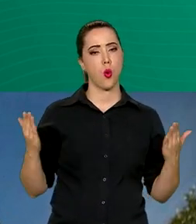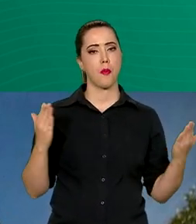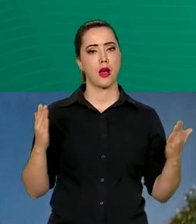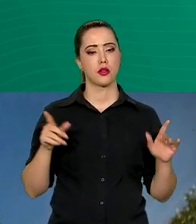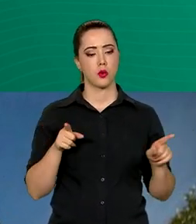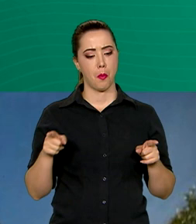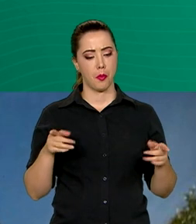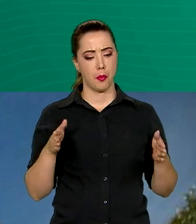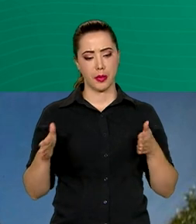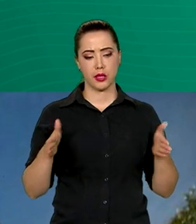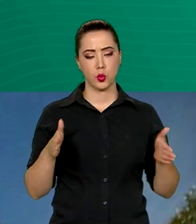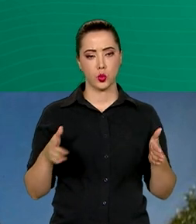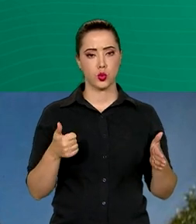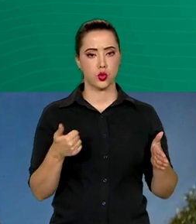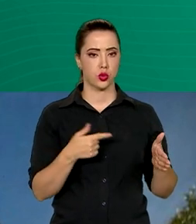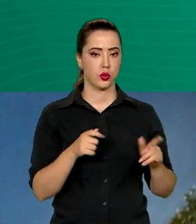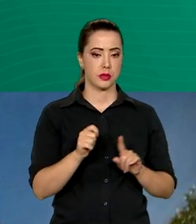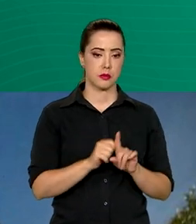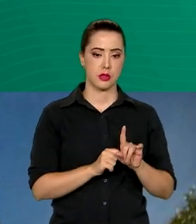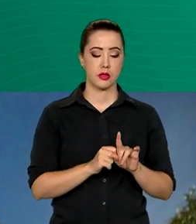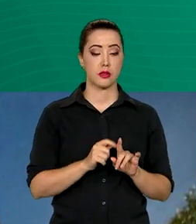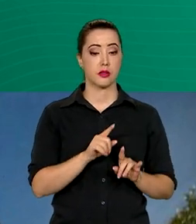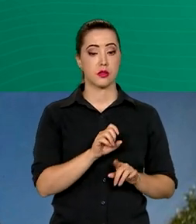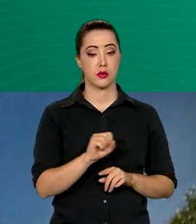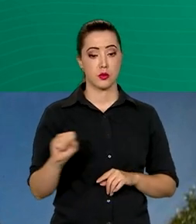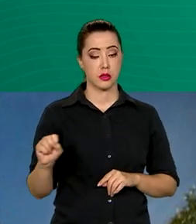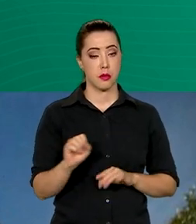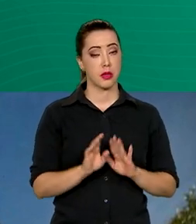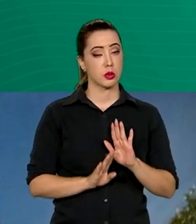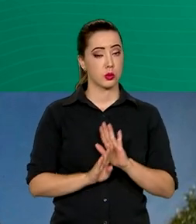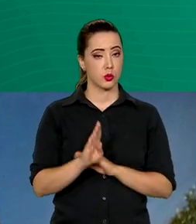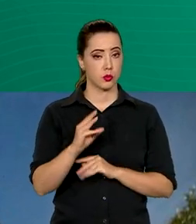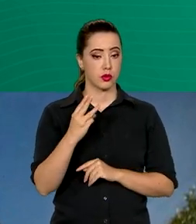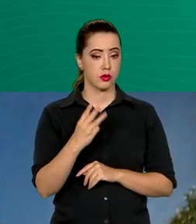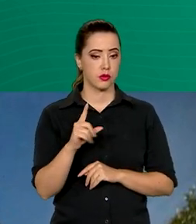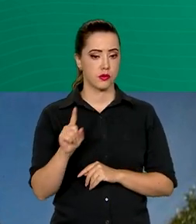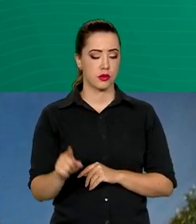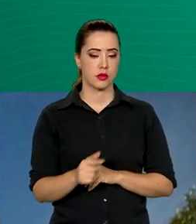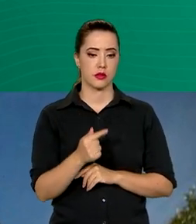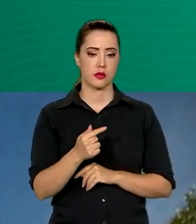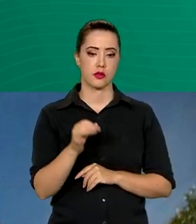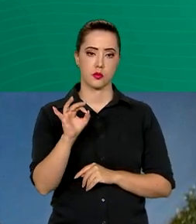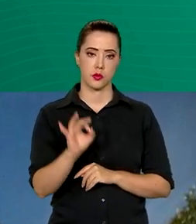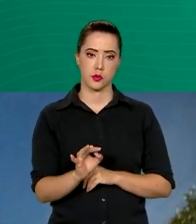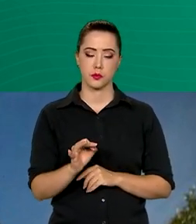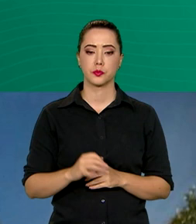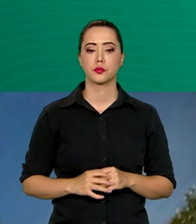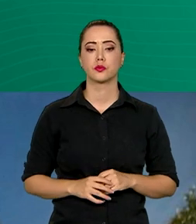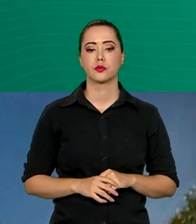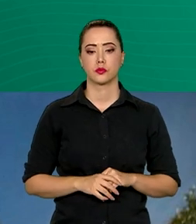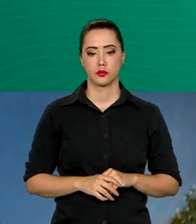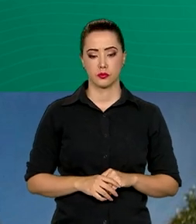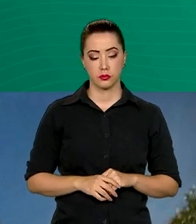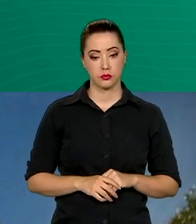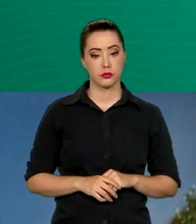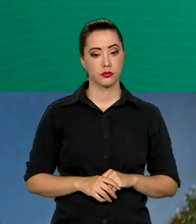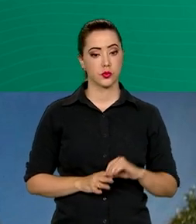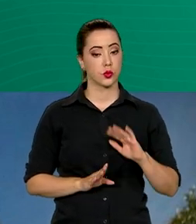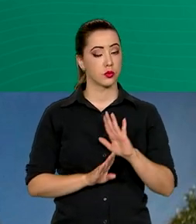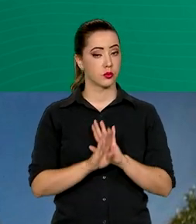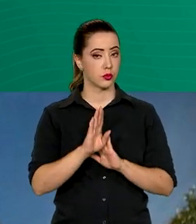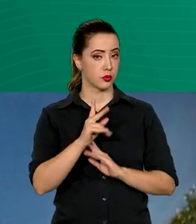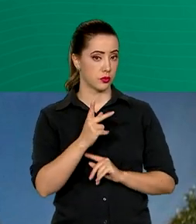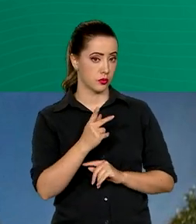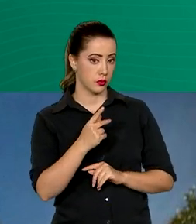de 12 meses. E no semestre, a alta acumulada é de 3,7%. A projeção de